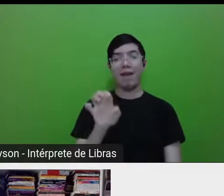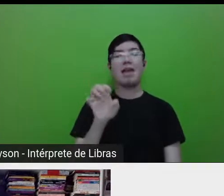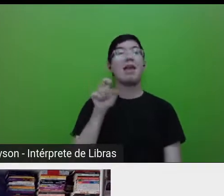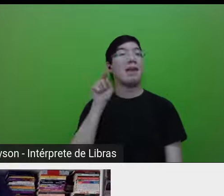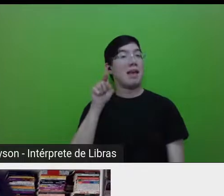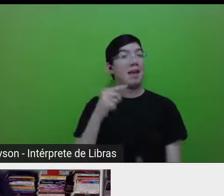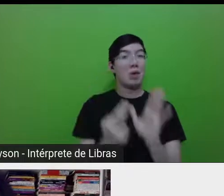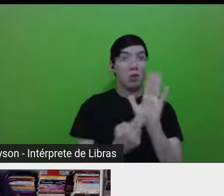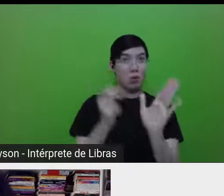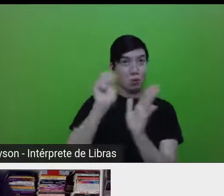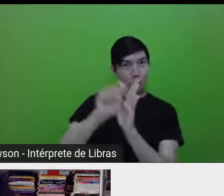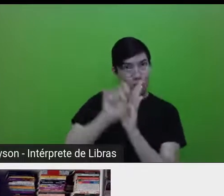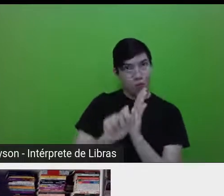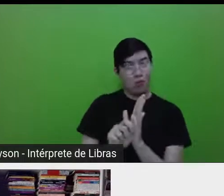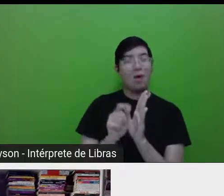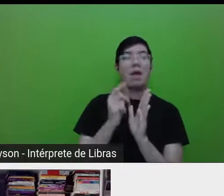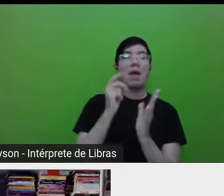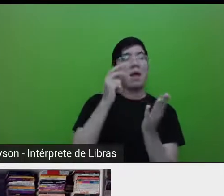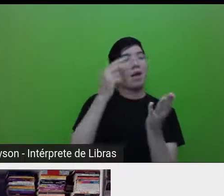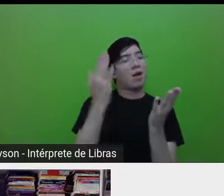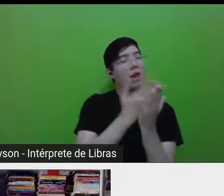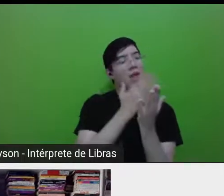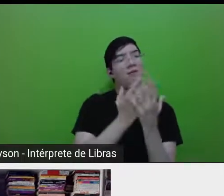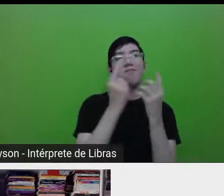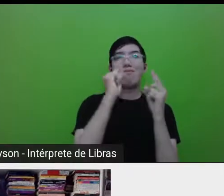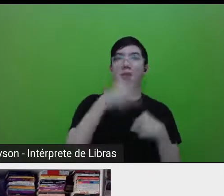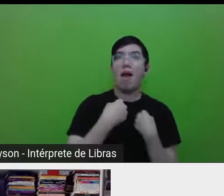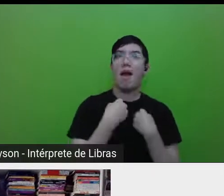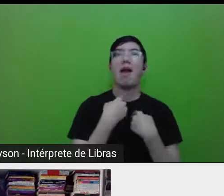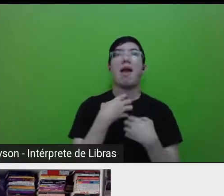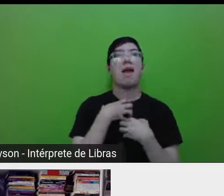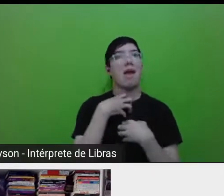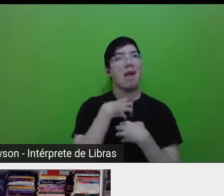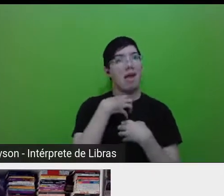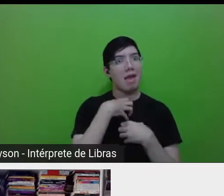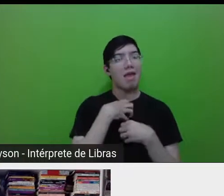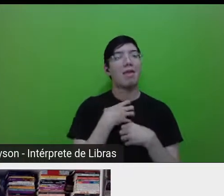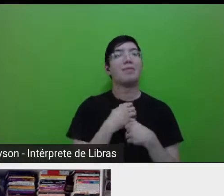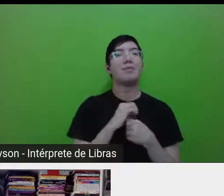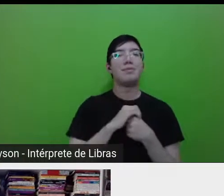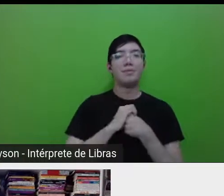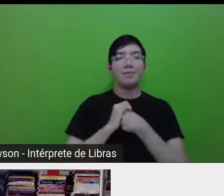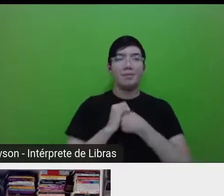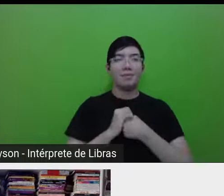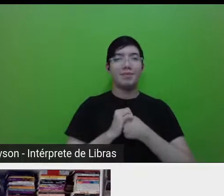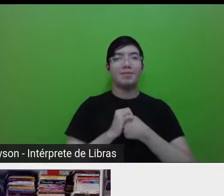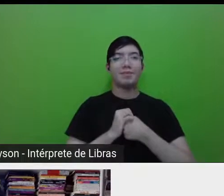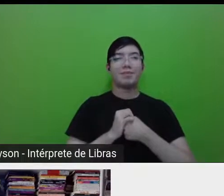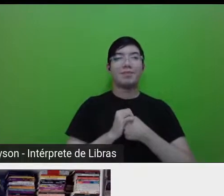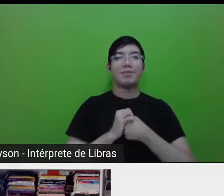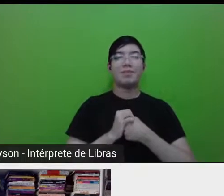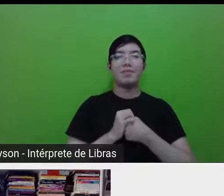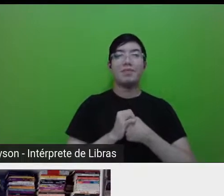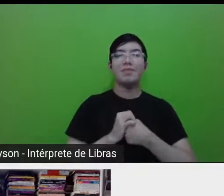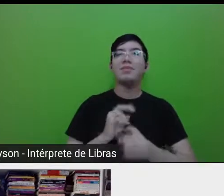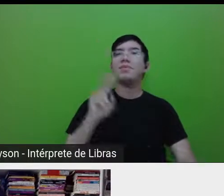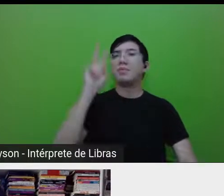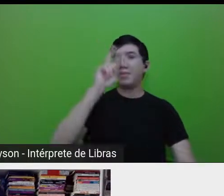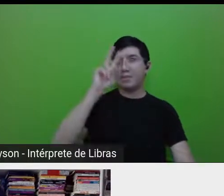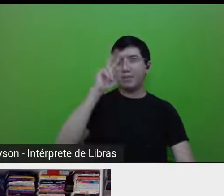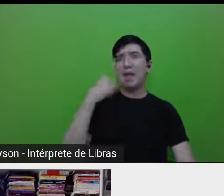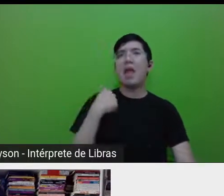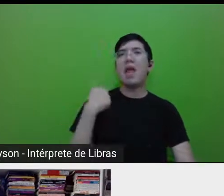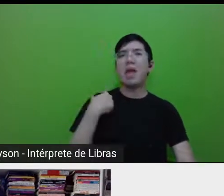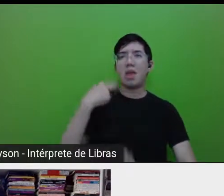Que bacana! Olha, eu preciso te dizer que, de fato, quando eu li, eu também tive essa sensação que é...